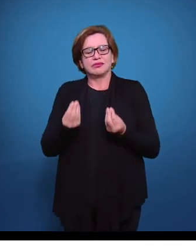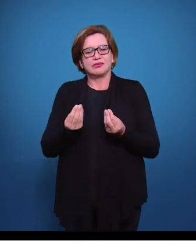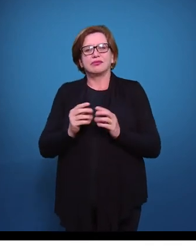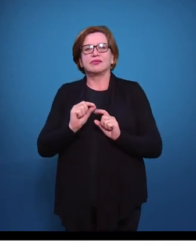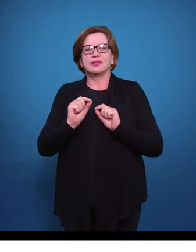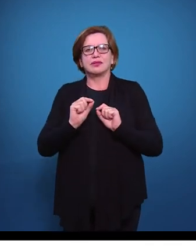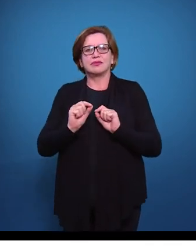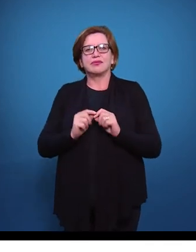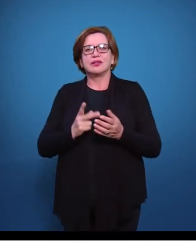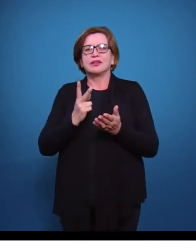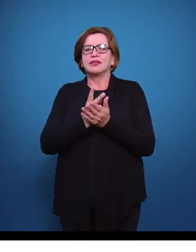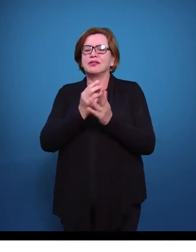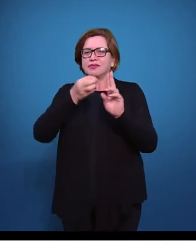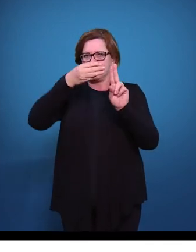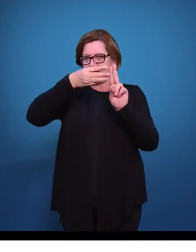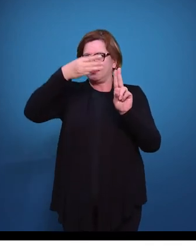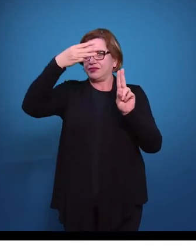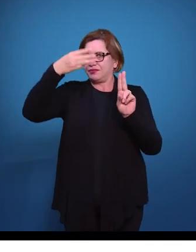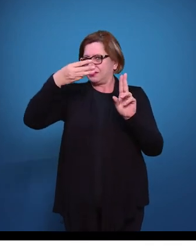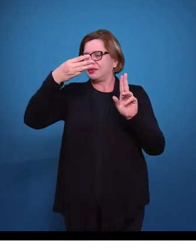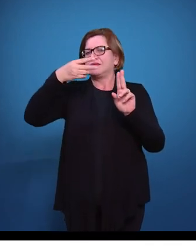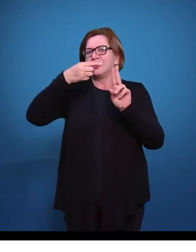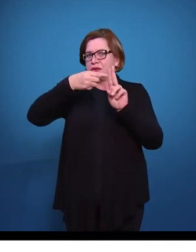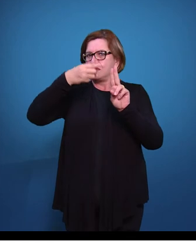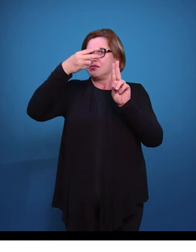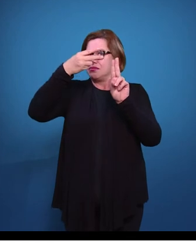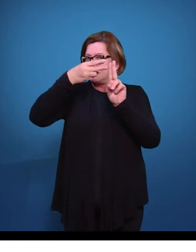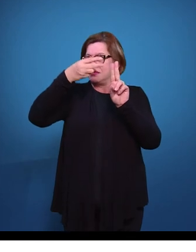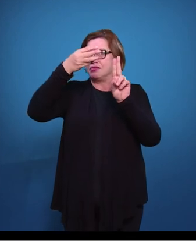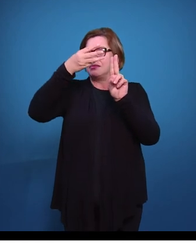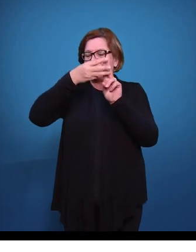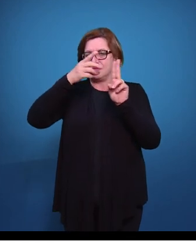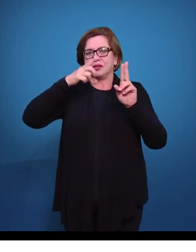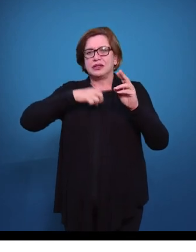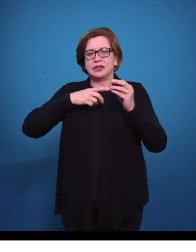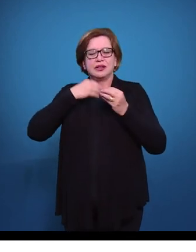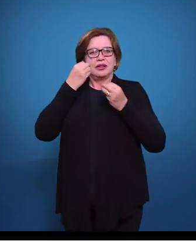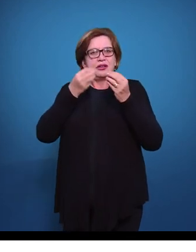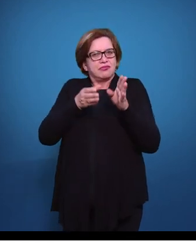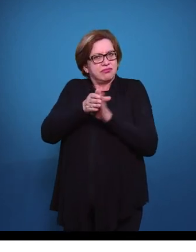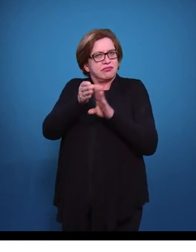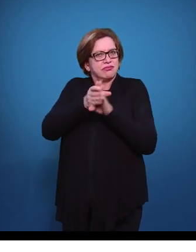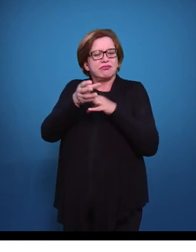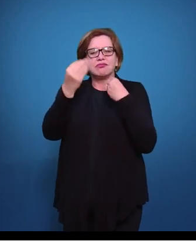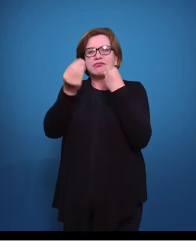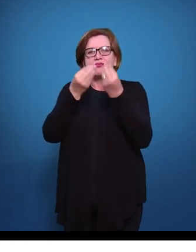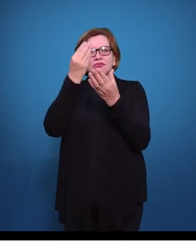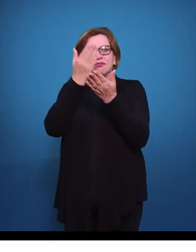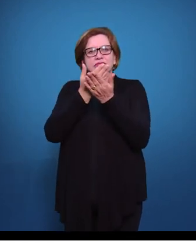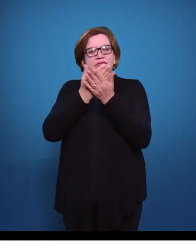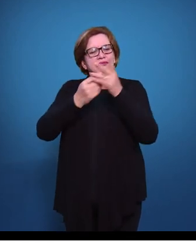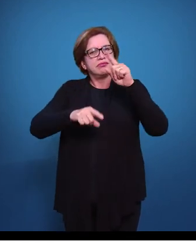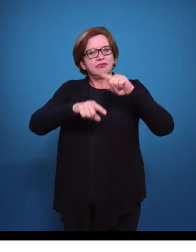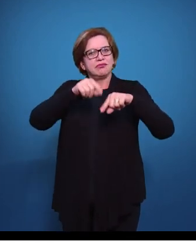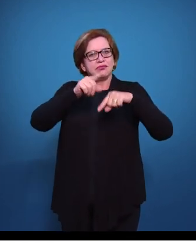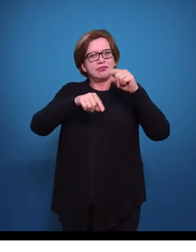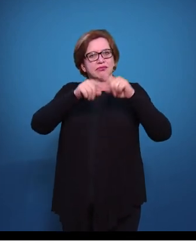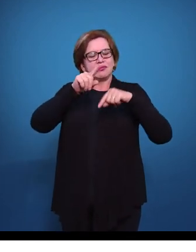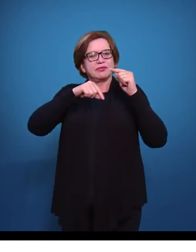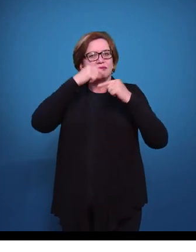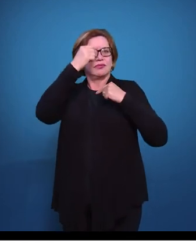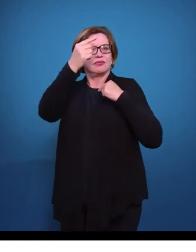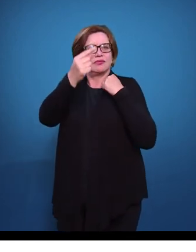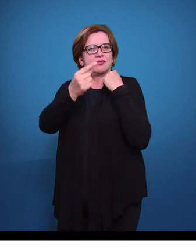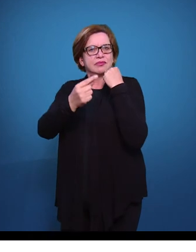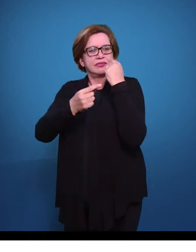Bom, em cada unidade temática, vocês terão as orientações de como estudar cada um dos materiais, para que